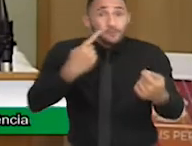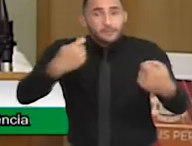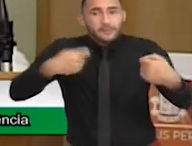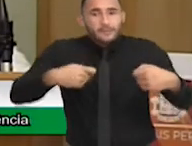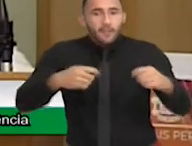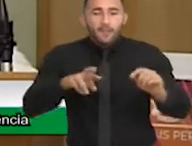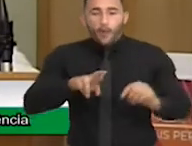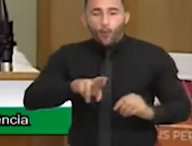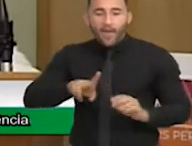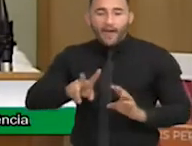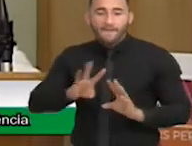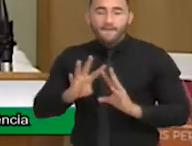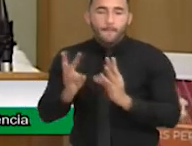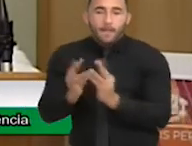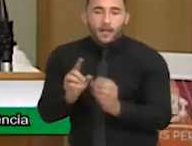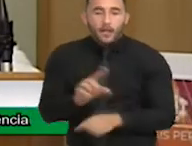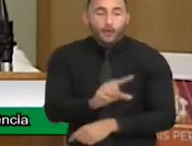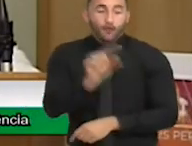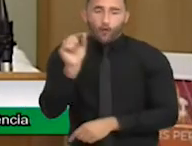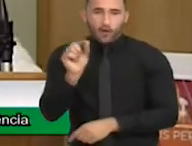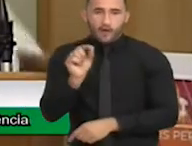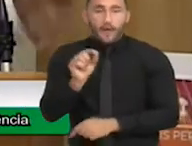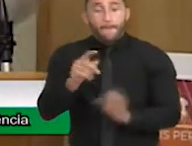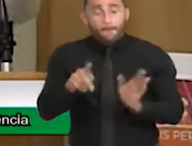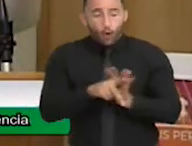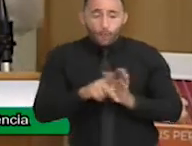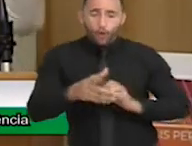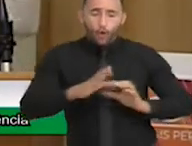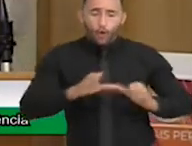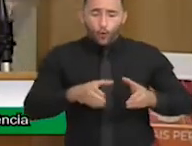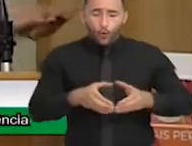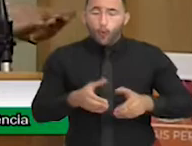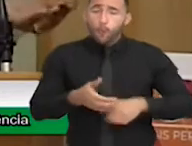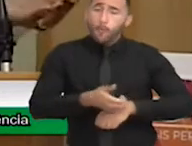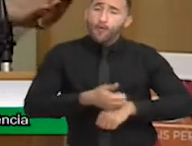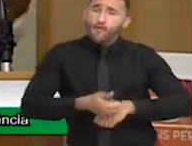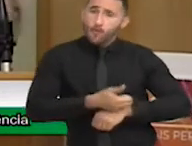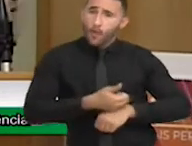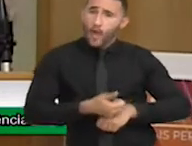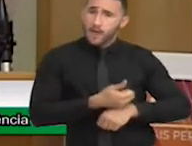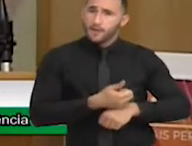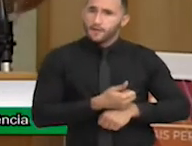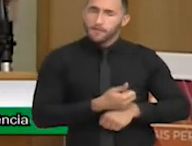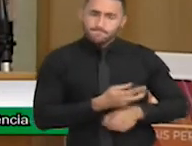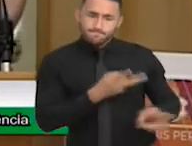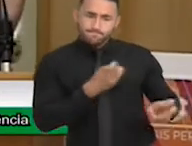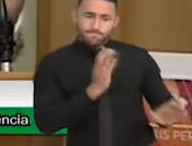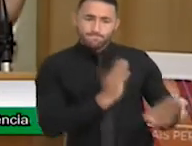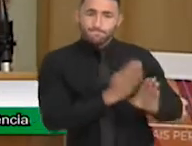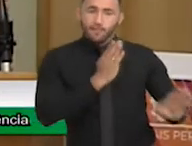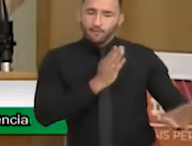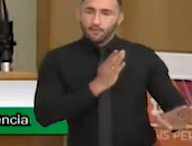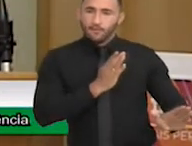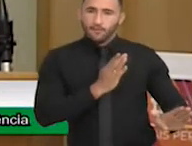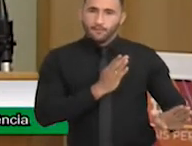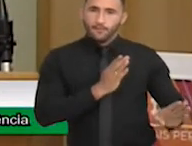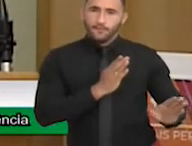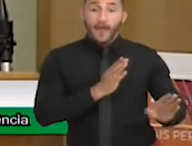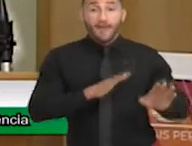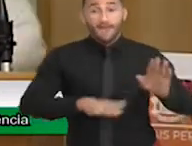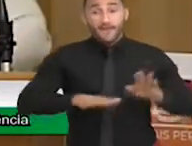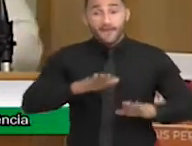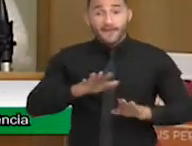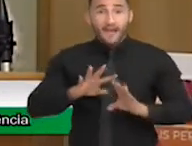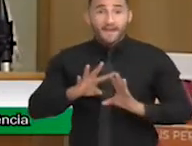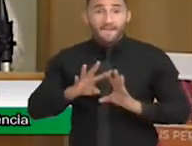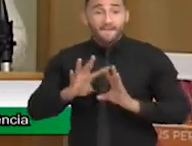isso, é uma avaliação. Porque, muitas vezes, a família quer proteger essa criança e quer um estagiário na sala para proteger o aluno.